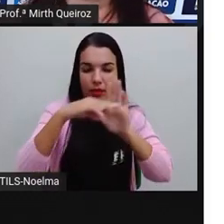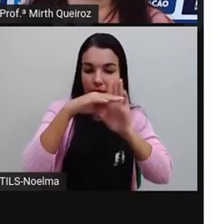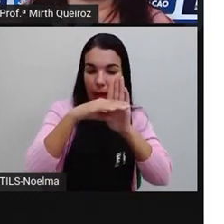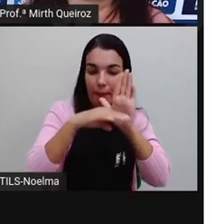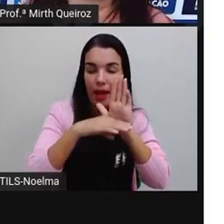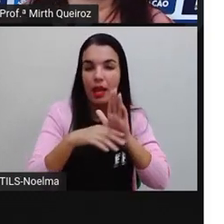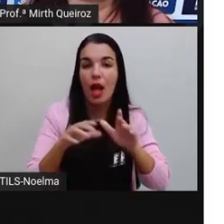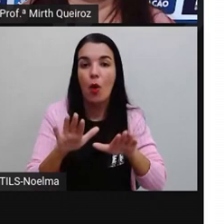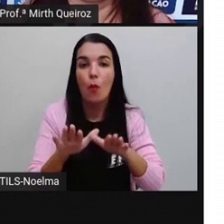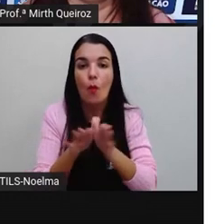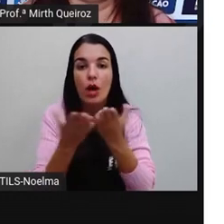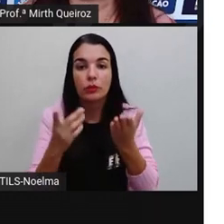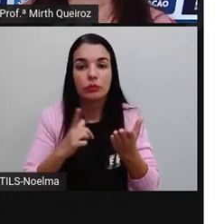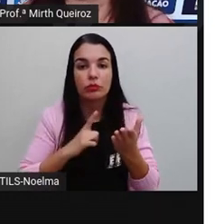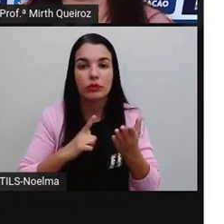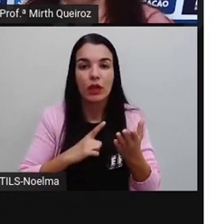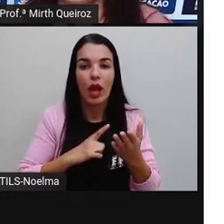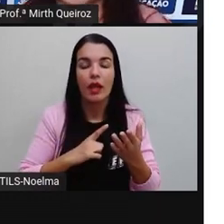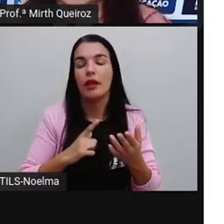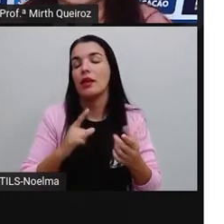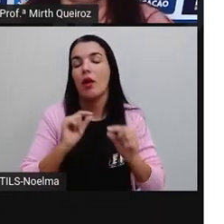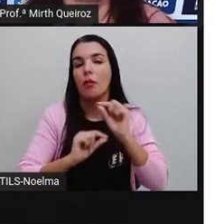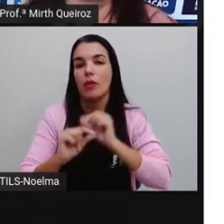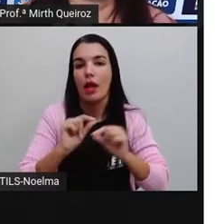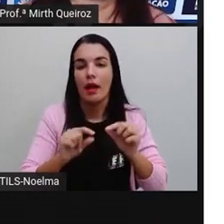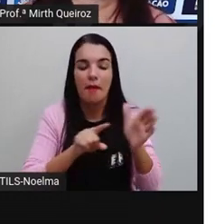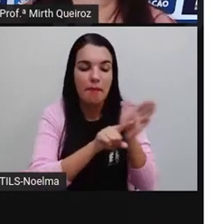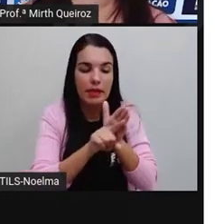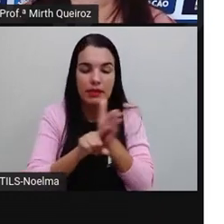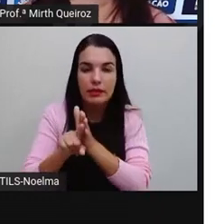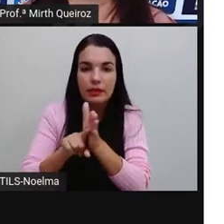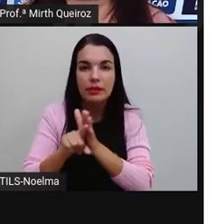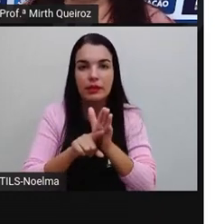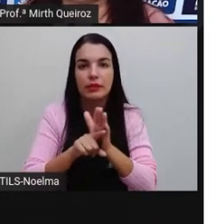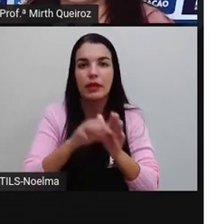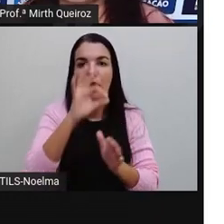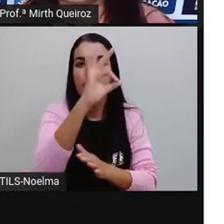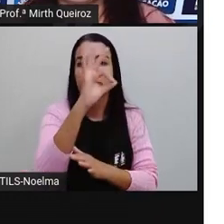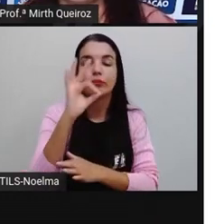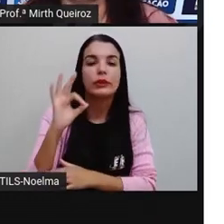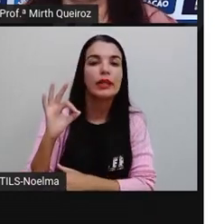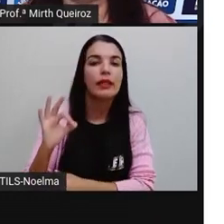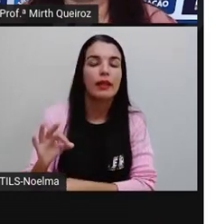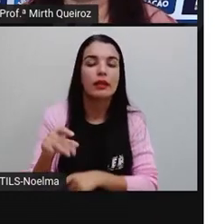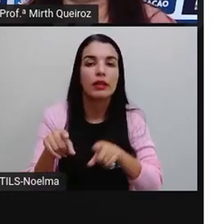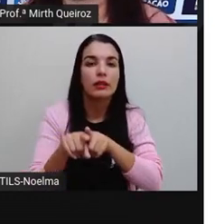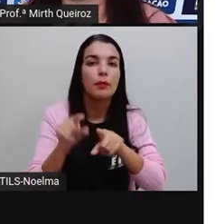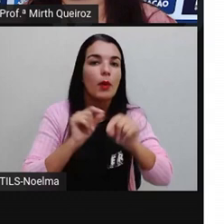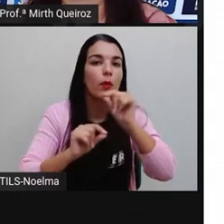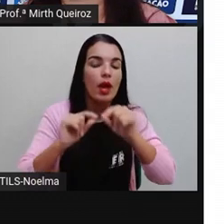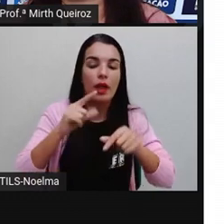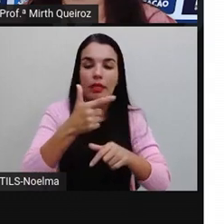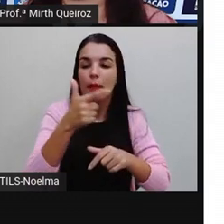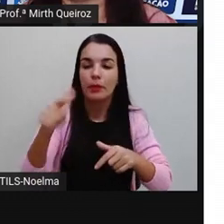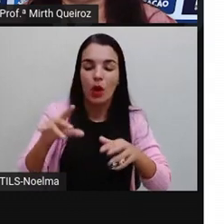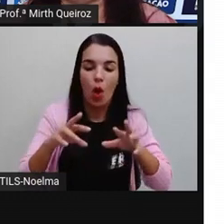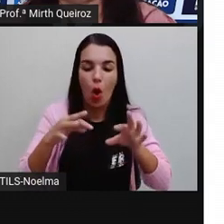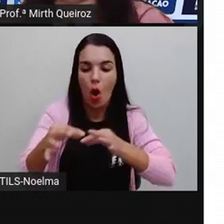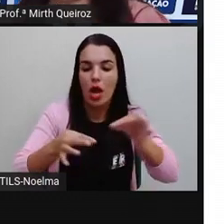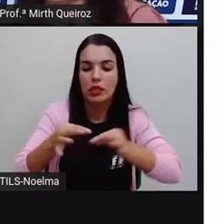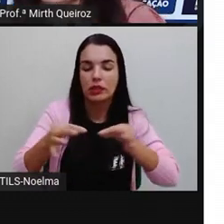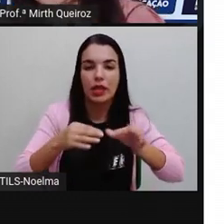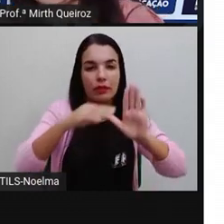eles são realizados, quando se realiza pesquisas estatísticas. E depois de organizados esses dados